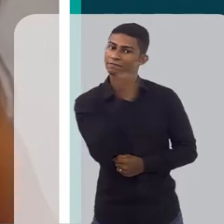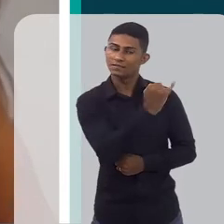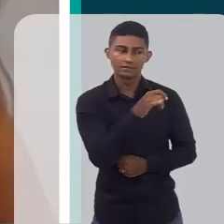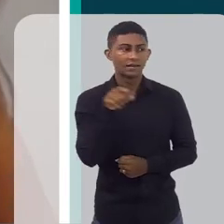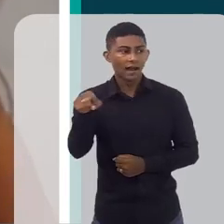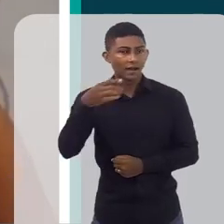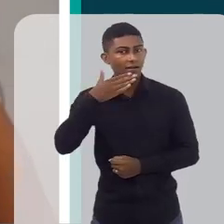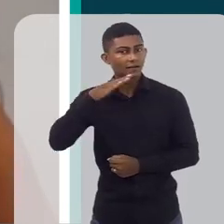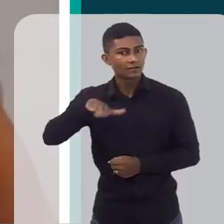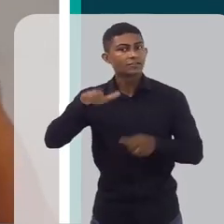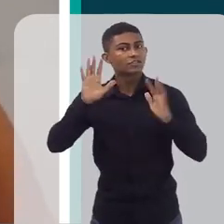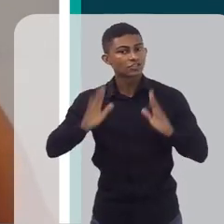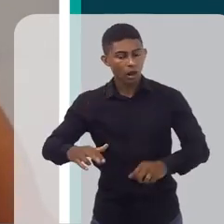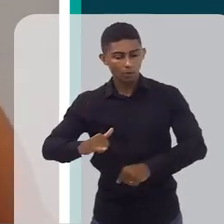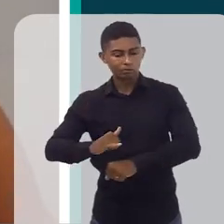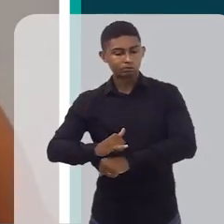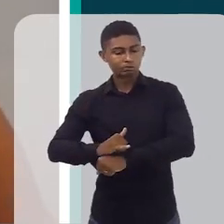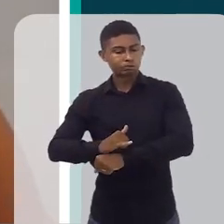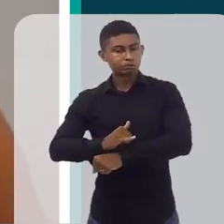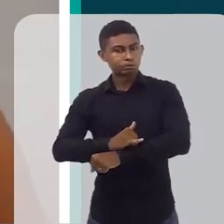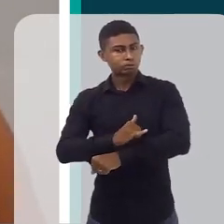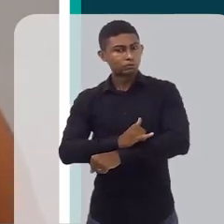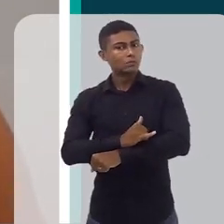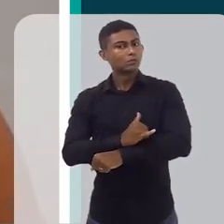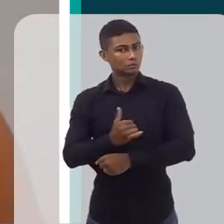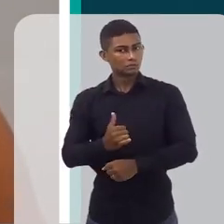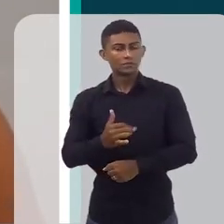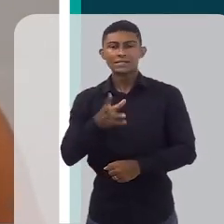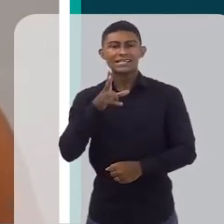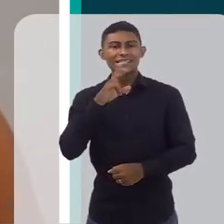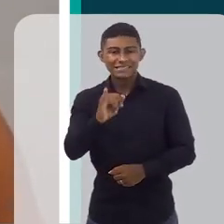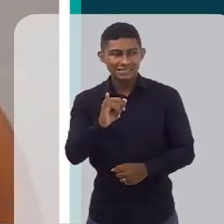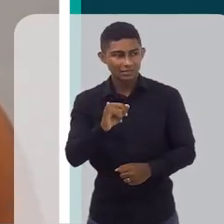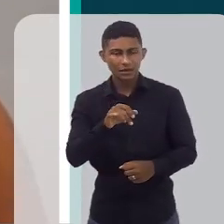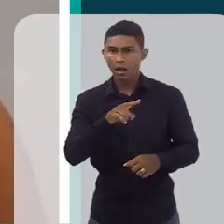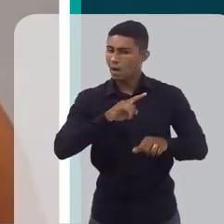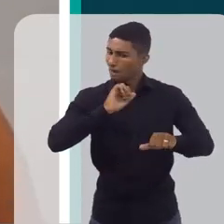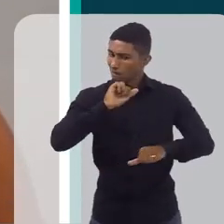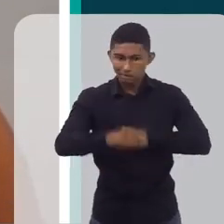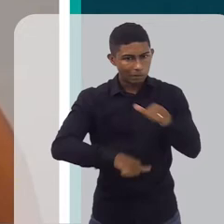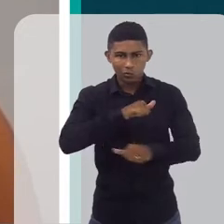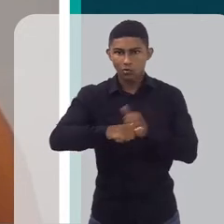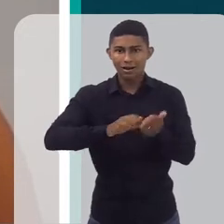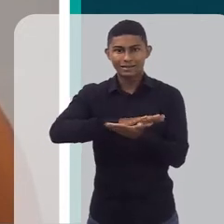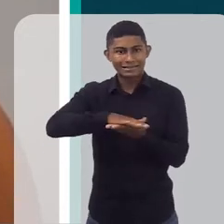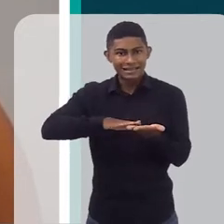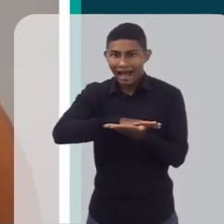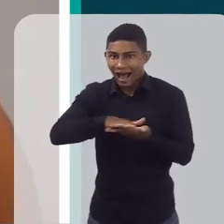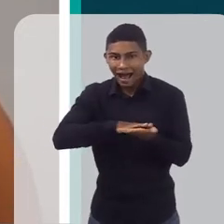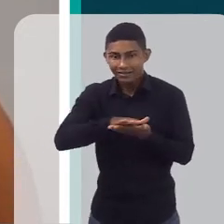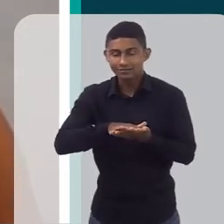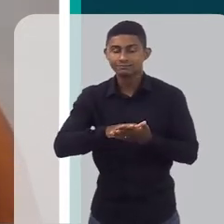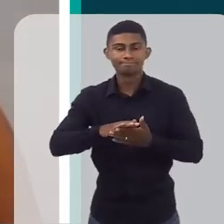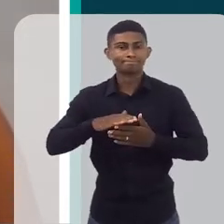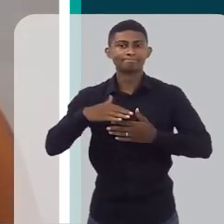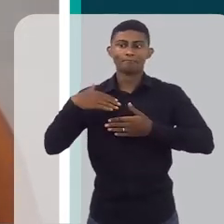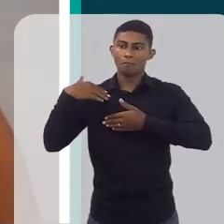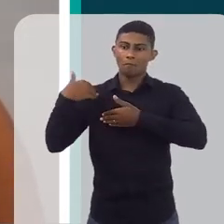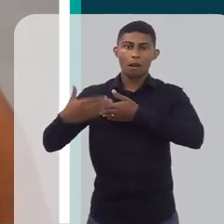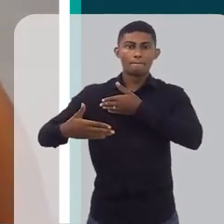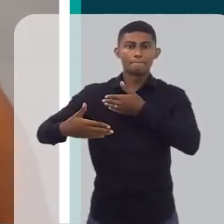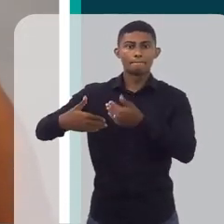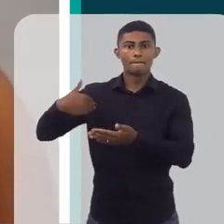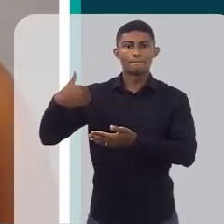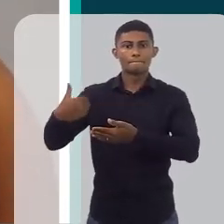sobrepeso. Quando você não para esse processo, né? Isso é progressivo. Então,